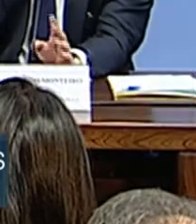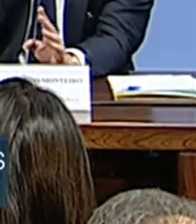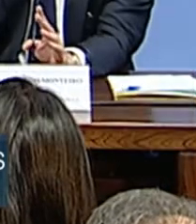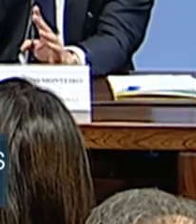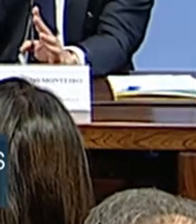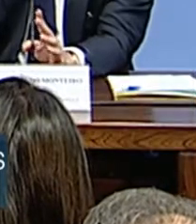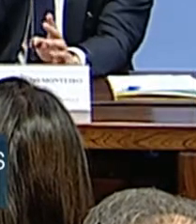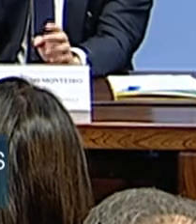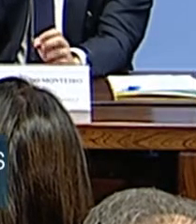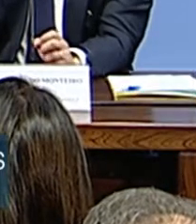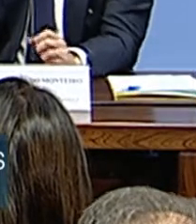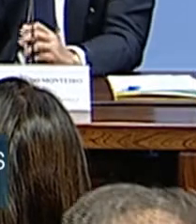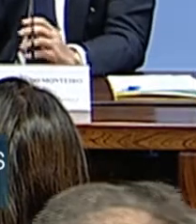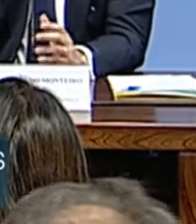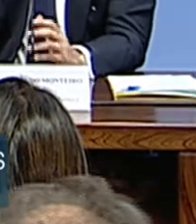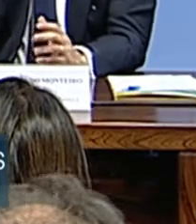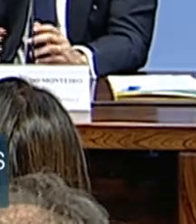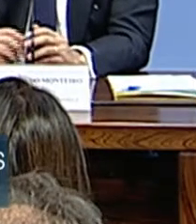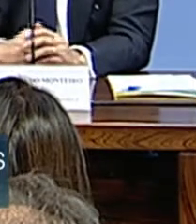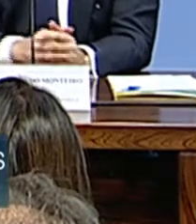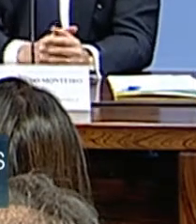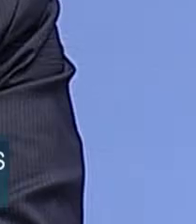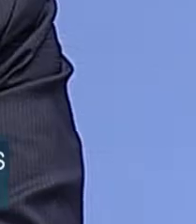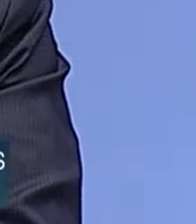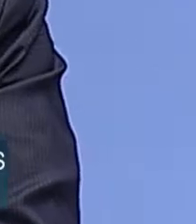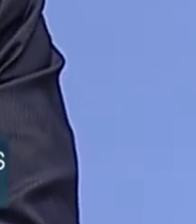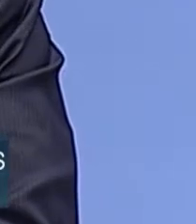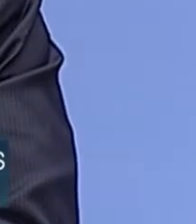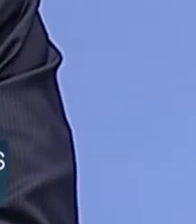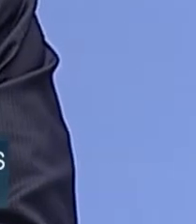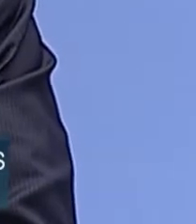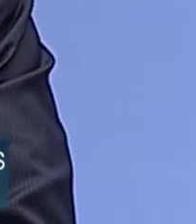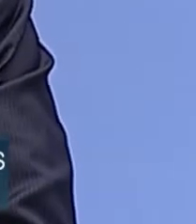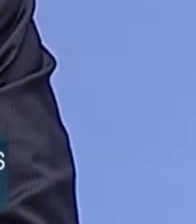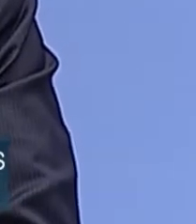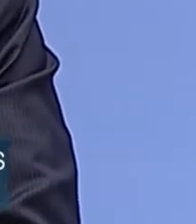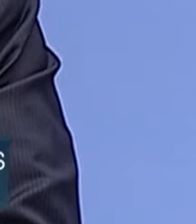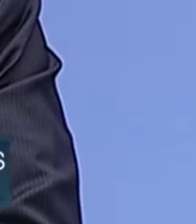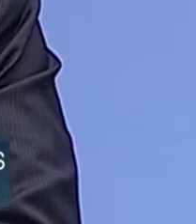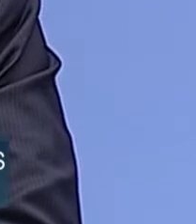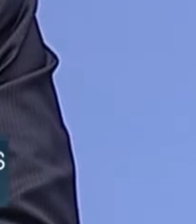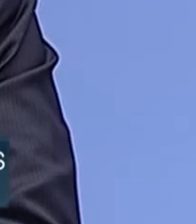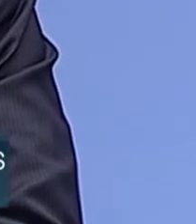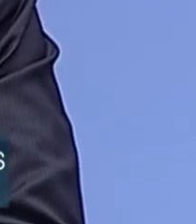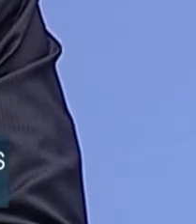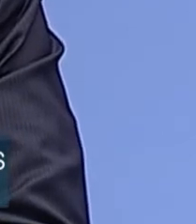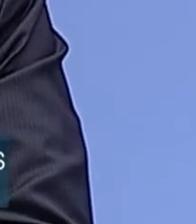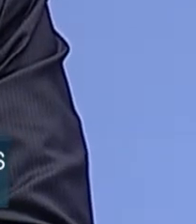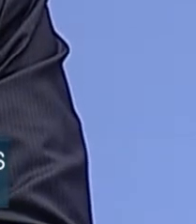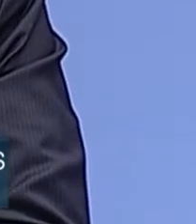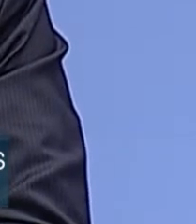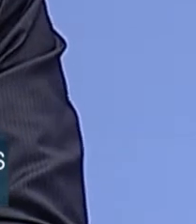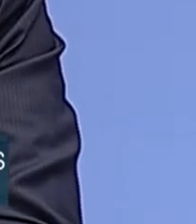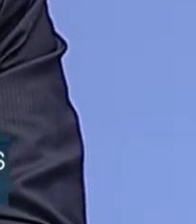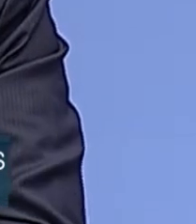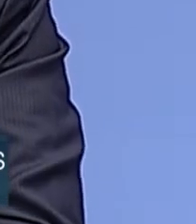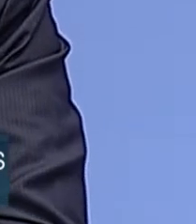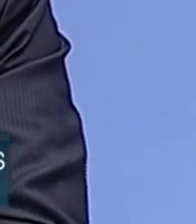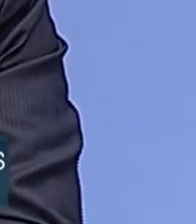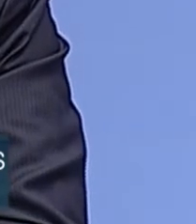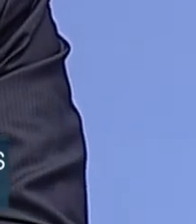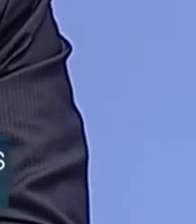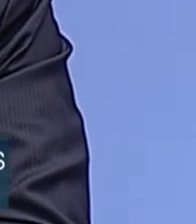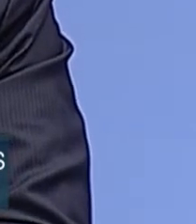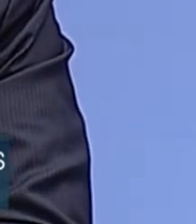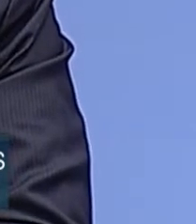O desafio é esse, poder encontrar um ponto de equilíbrio e, naturalmente, de flexibilização das posições, sem o